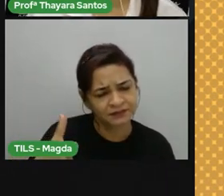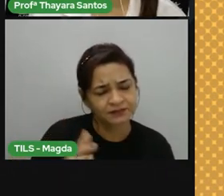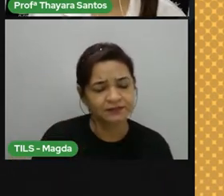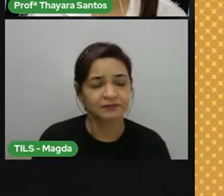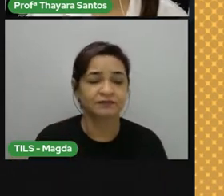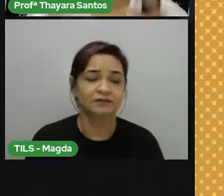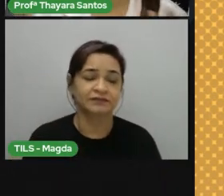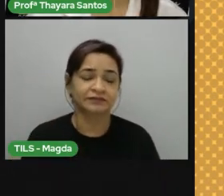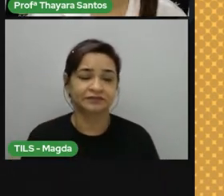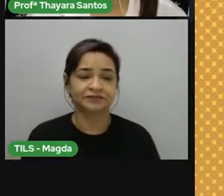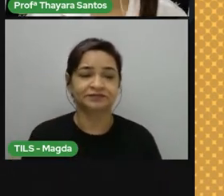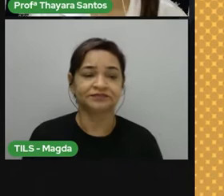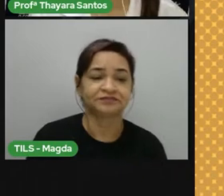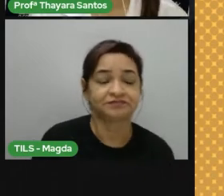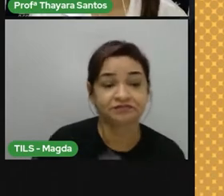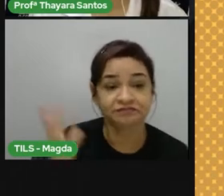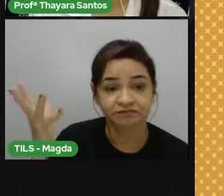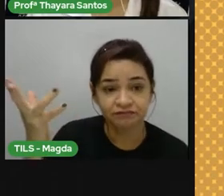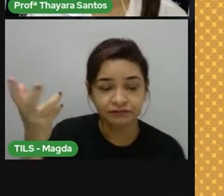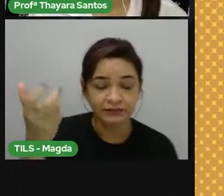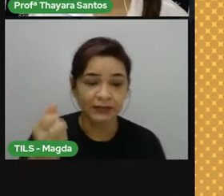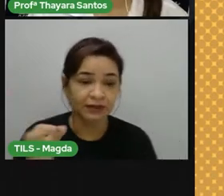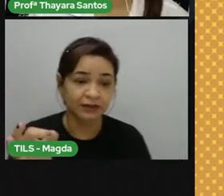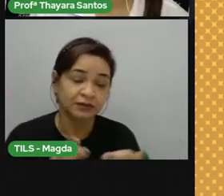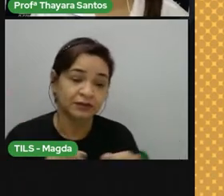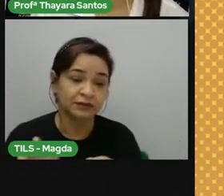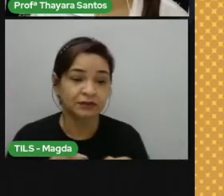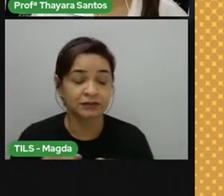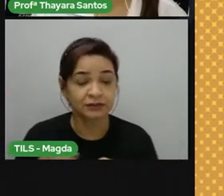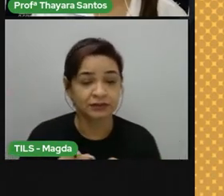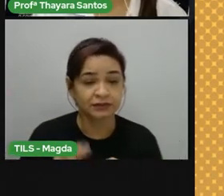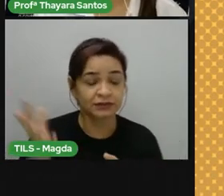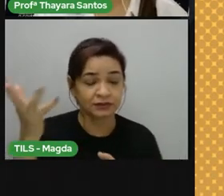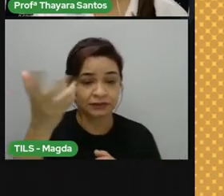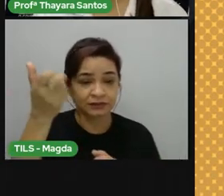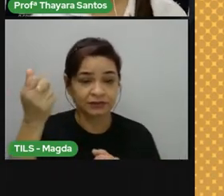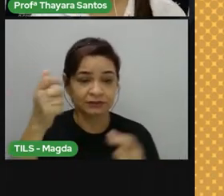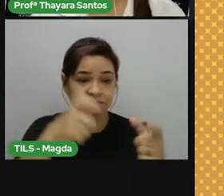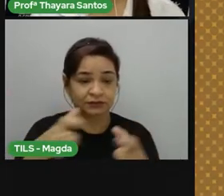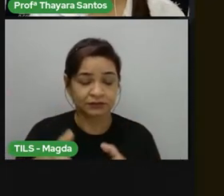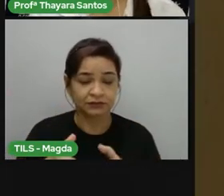fatores climáticos que são os que vão regular esse clima daquele lugar.